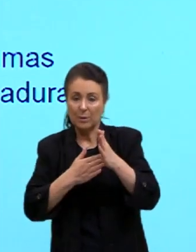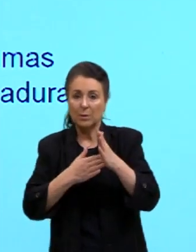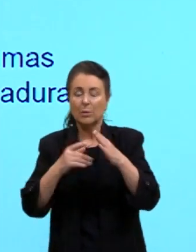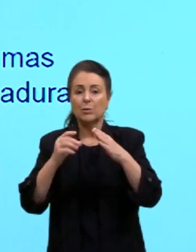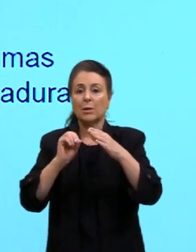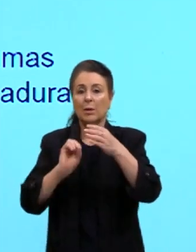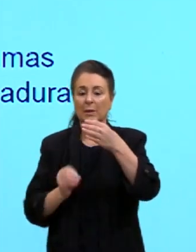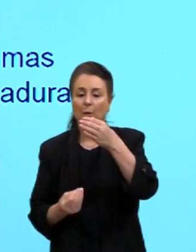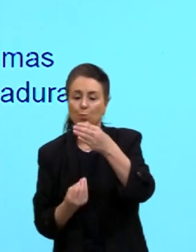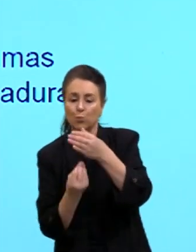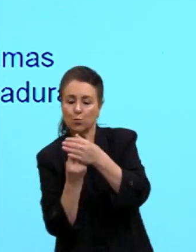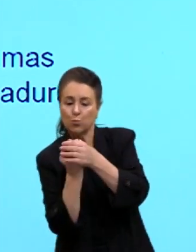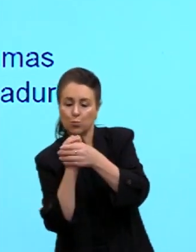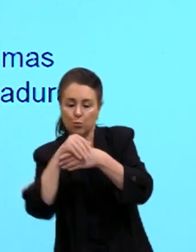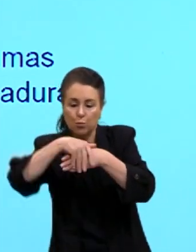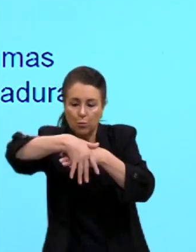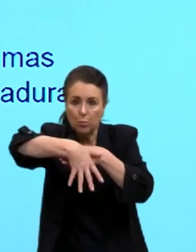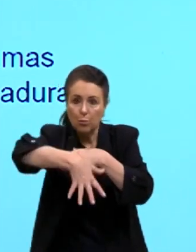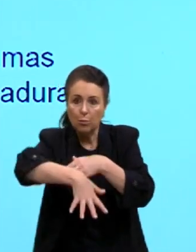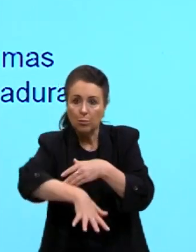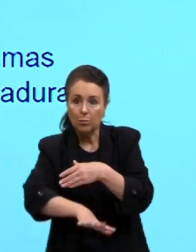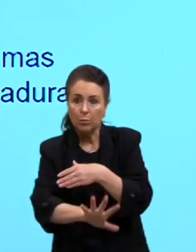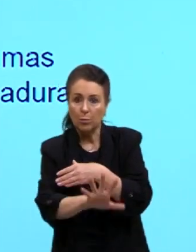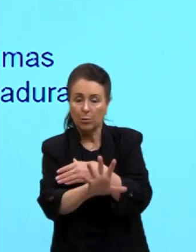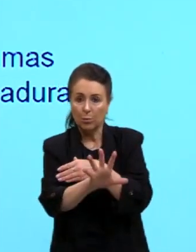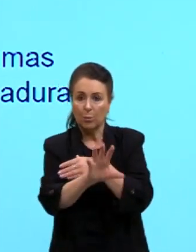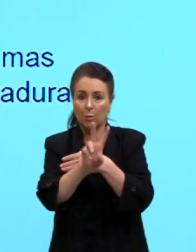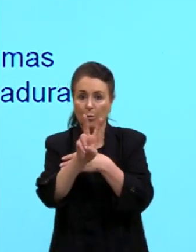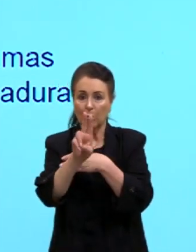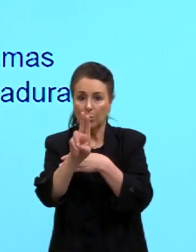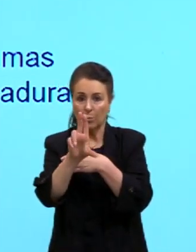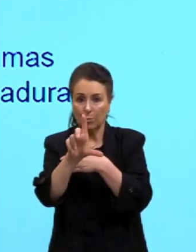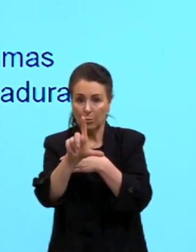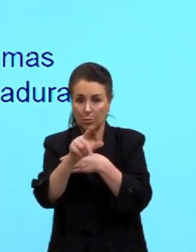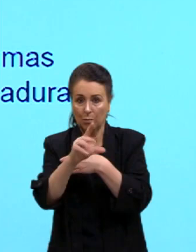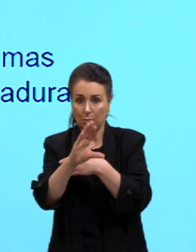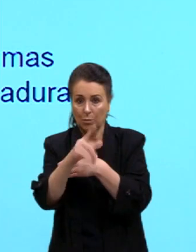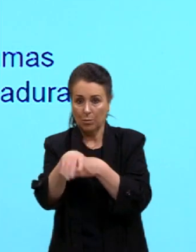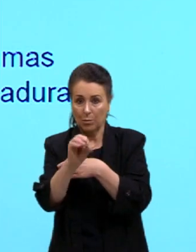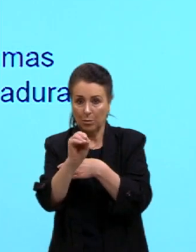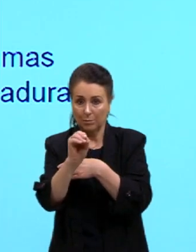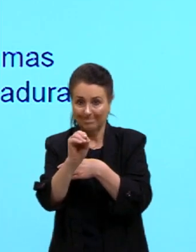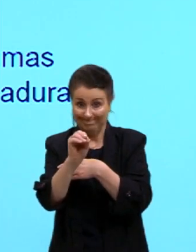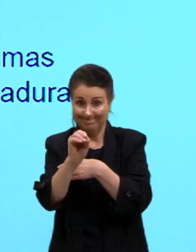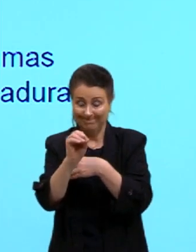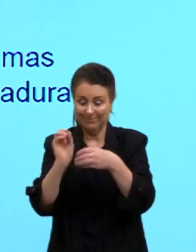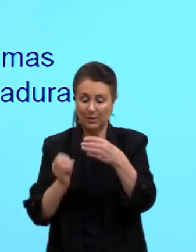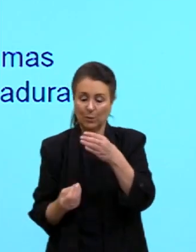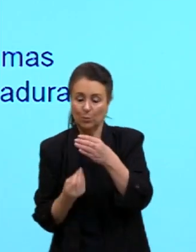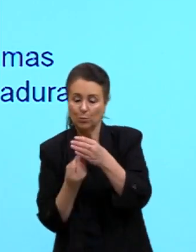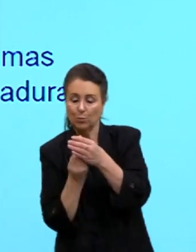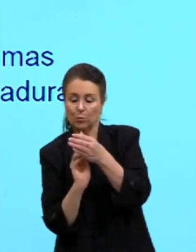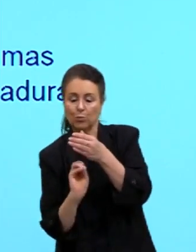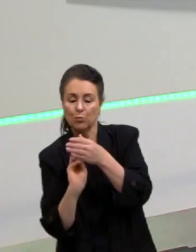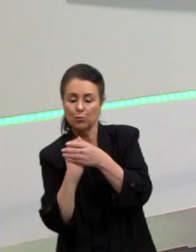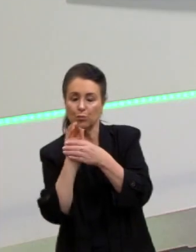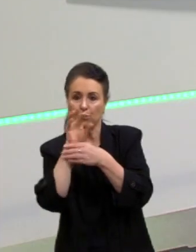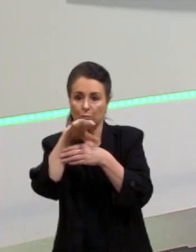vulcão, aquela coisa toda, vai ter uma linha direta com o magma. Está agorizado? E aí algumas